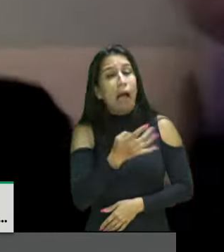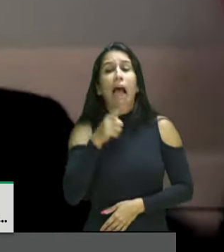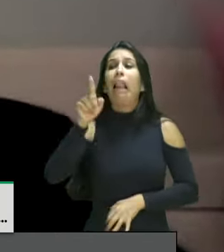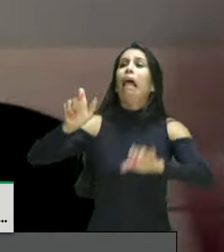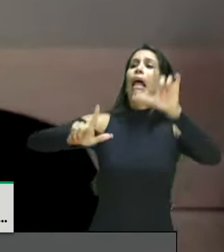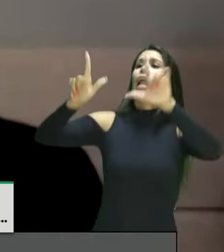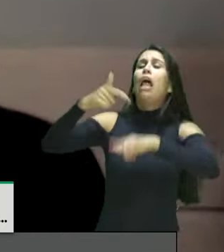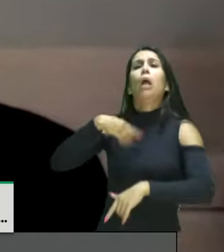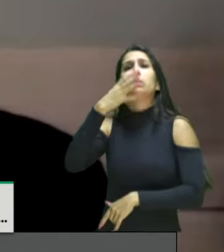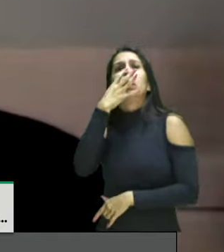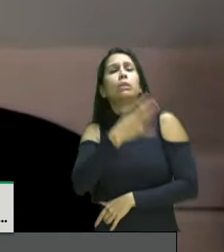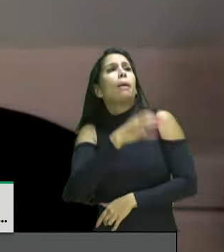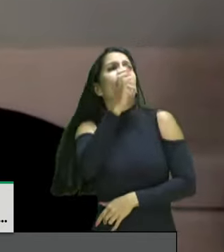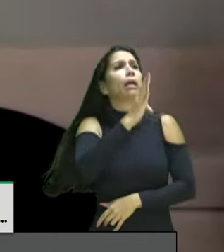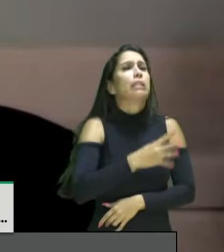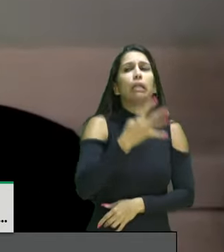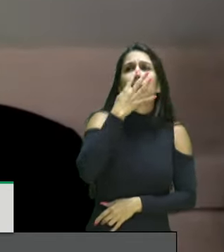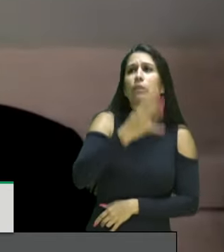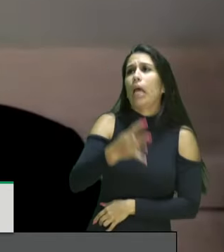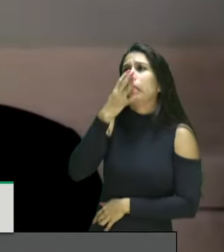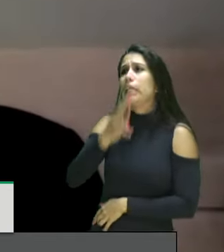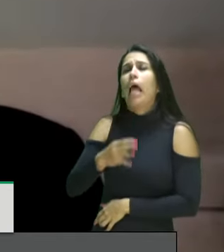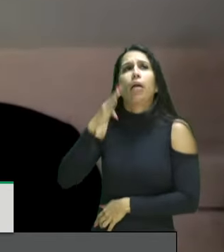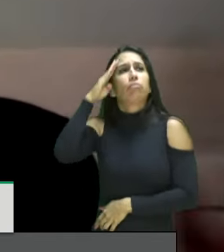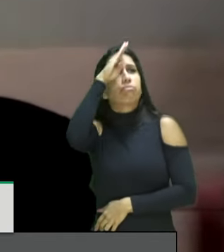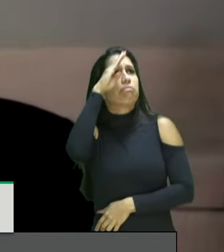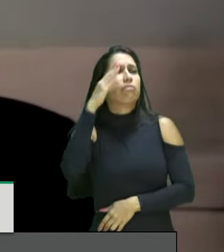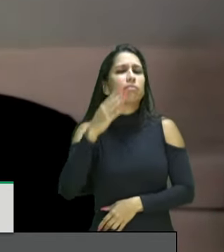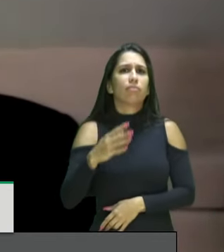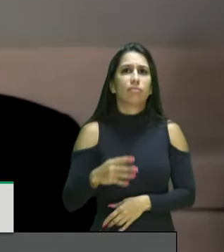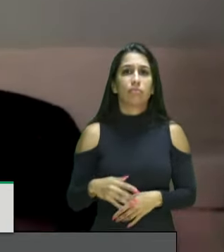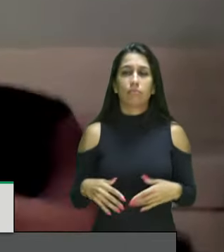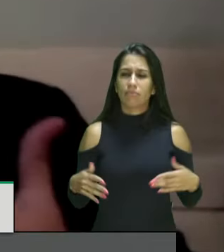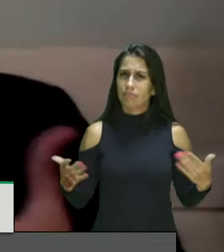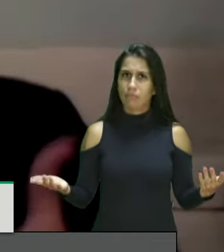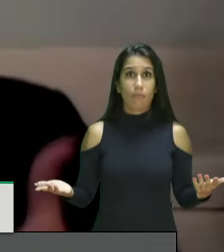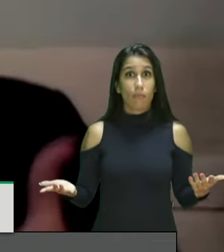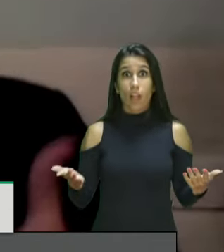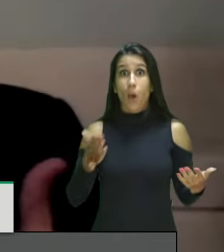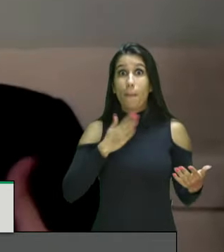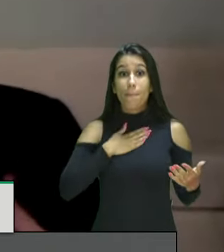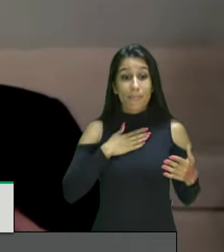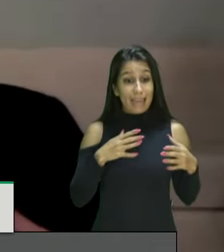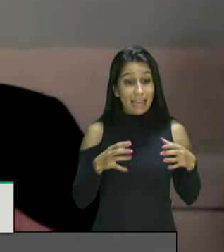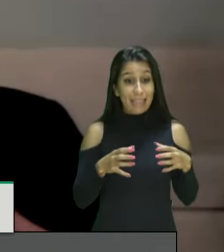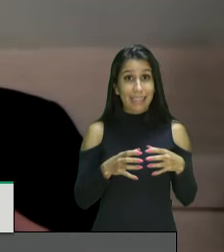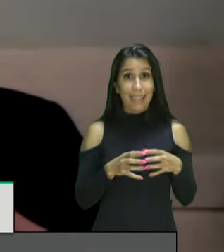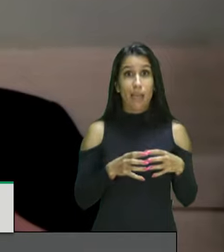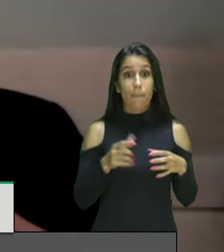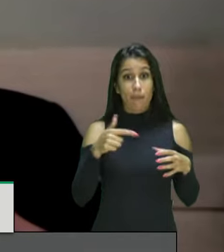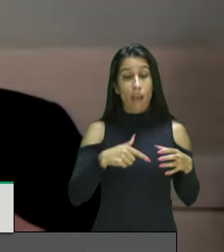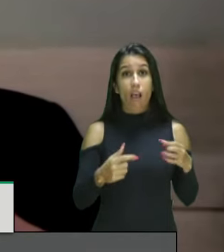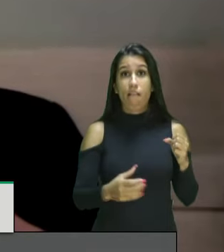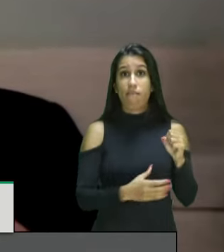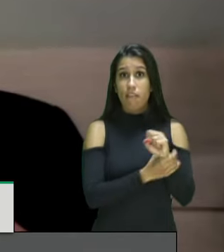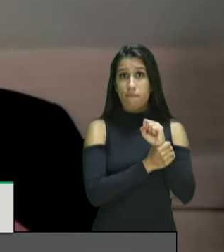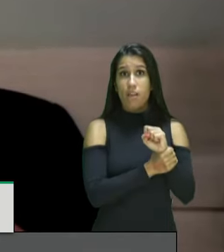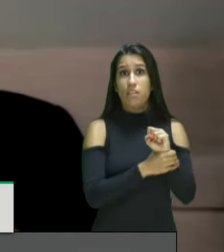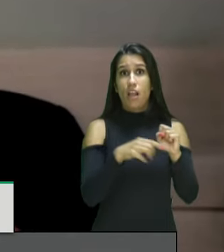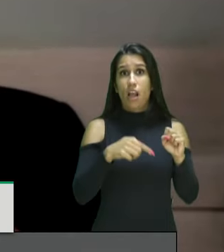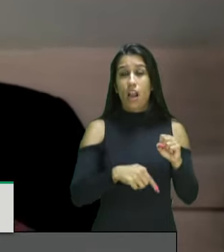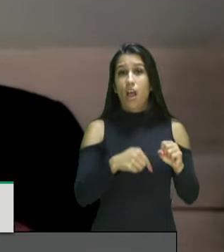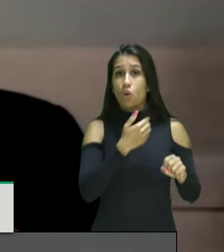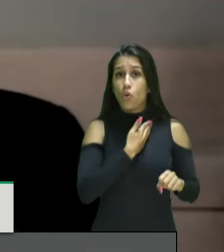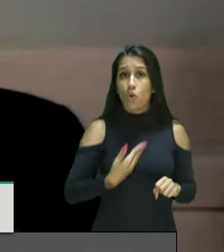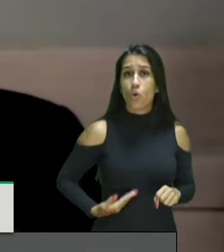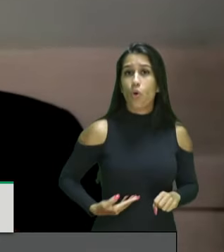dizer denunciei o Brasil denunciei o presidente Bolsonaro então compete a minha equipe fazer essa defesa do estado brasileiro e a